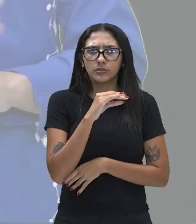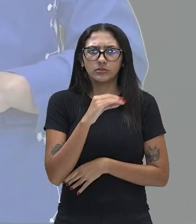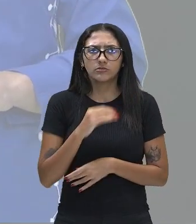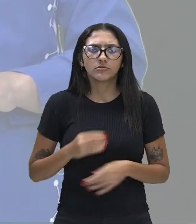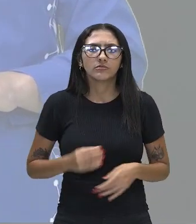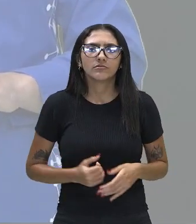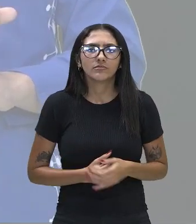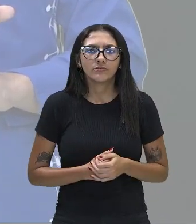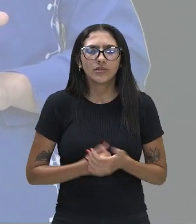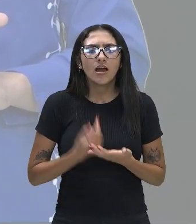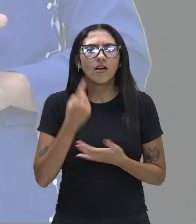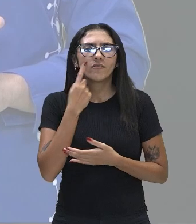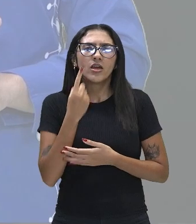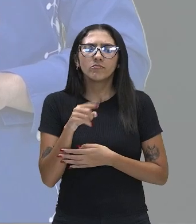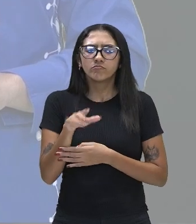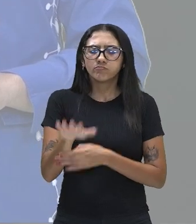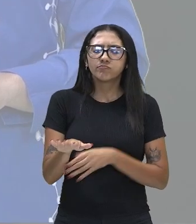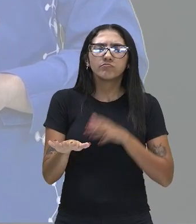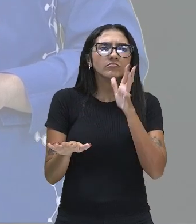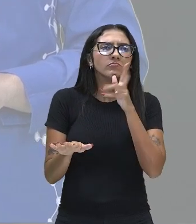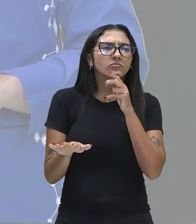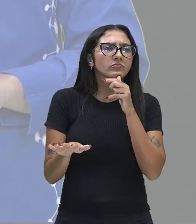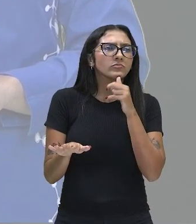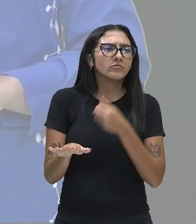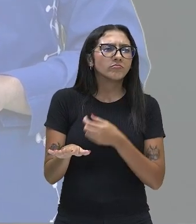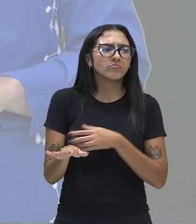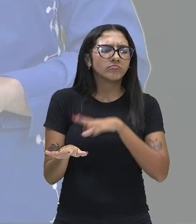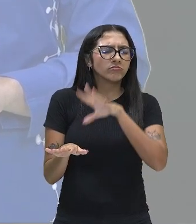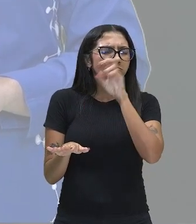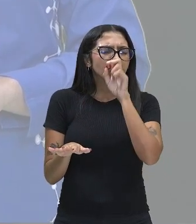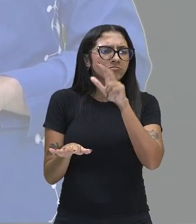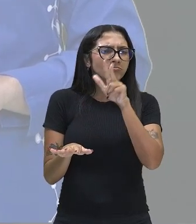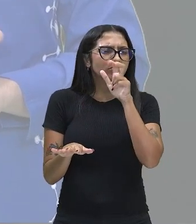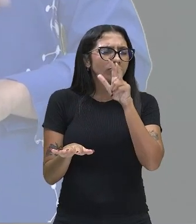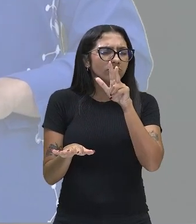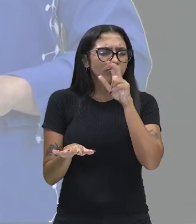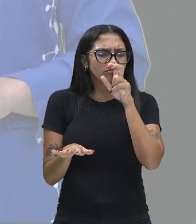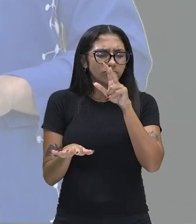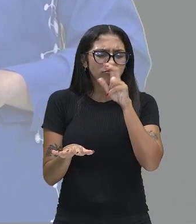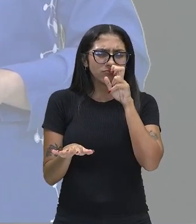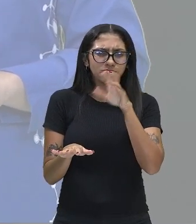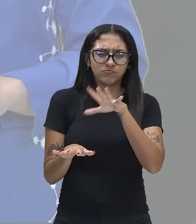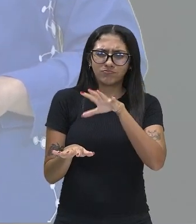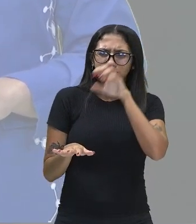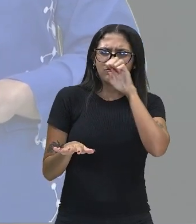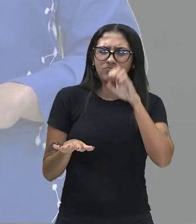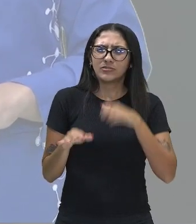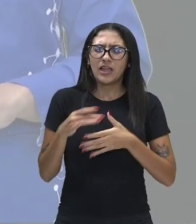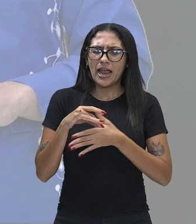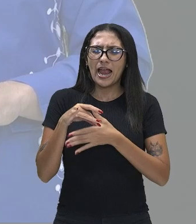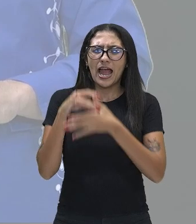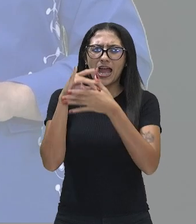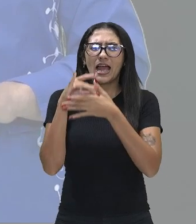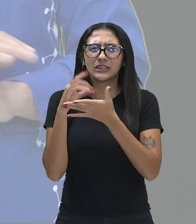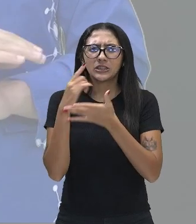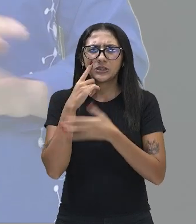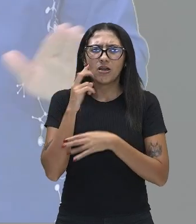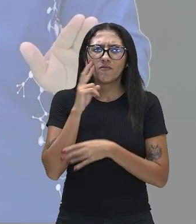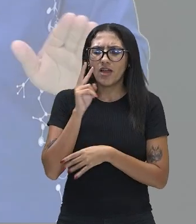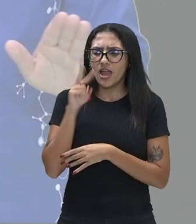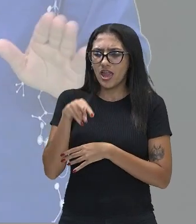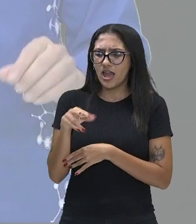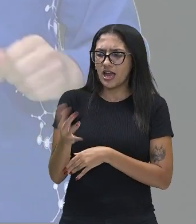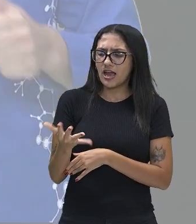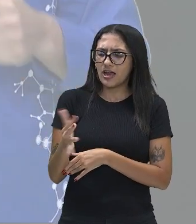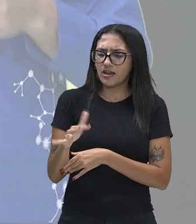deixar a mão ali quando ia começar a sentir o cheiro de carne assada, né? Poderia até achar bom o cheiro, mas depois, olha, sua mão está queimando, ia